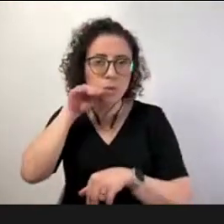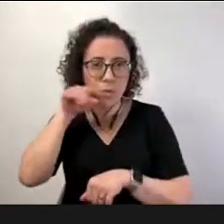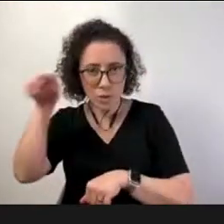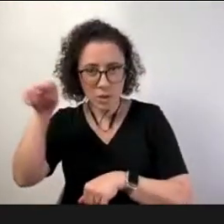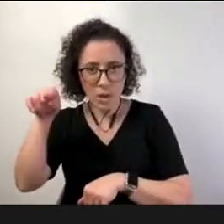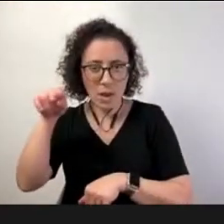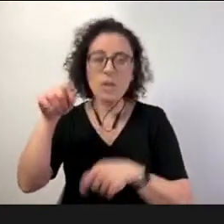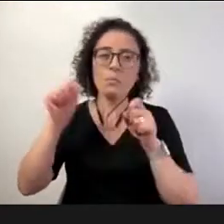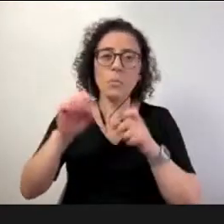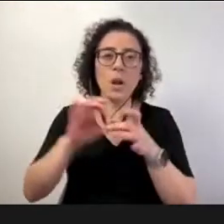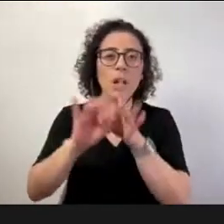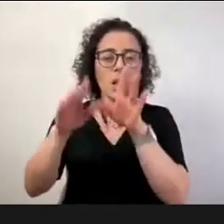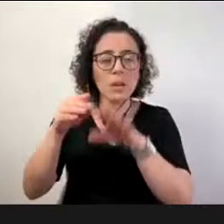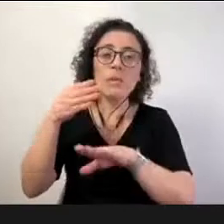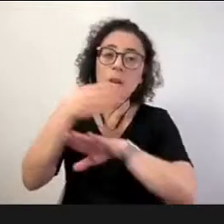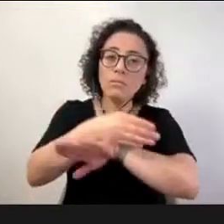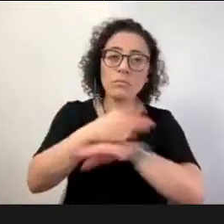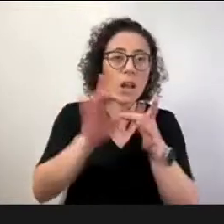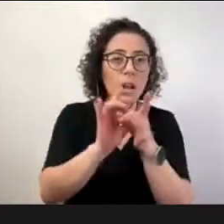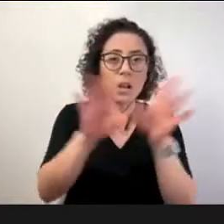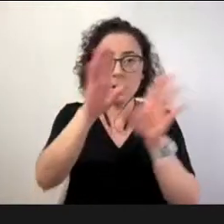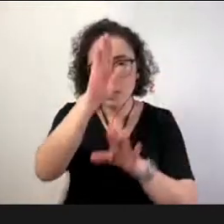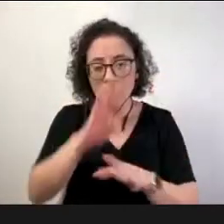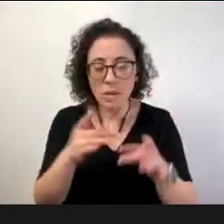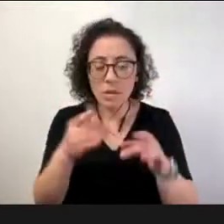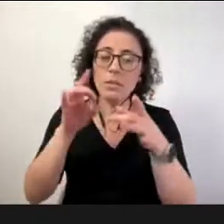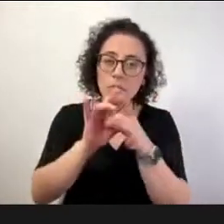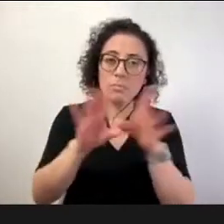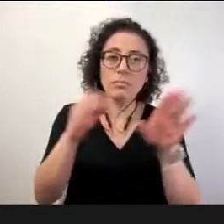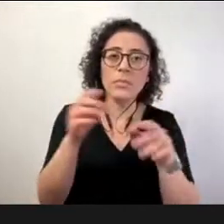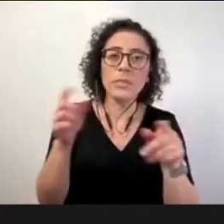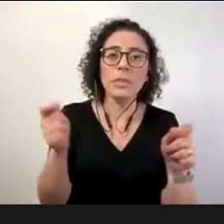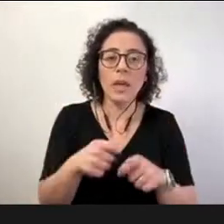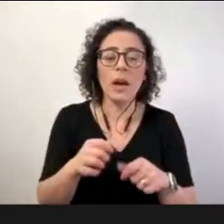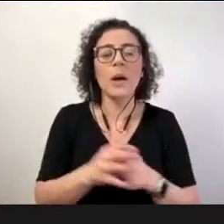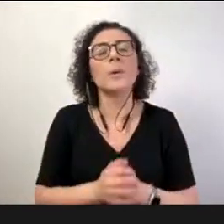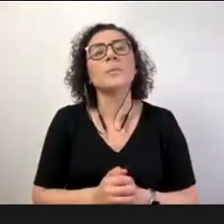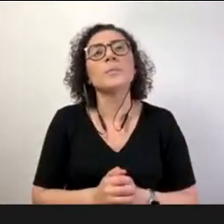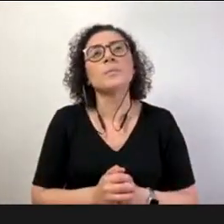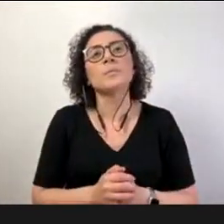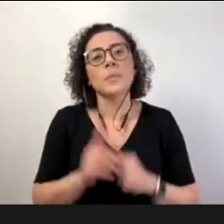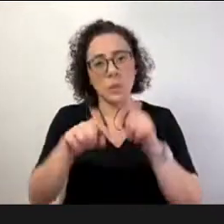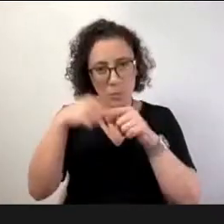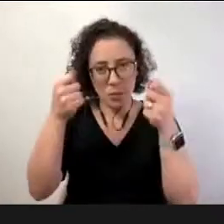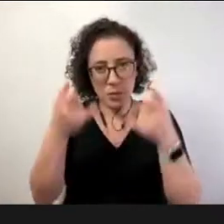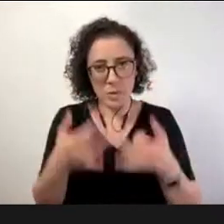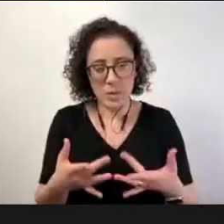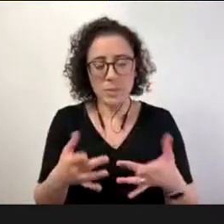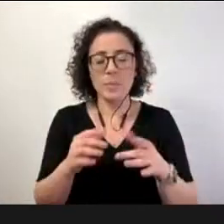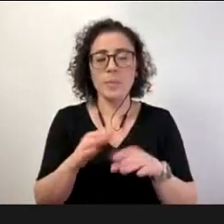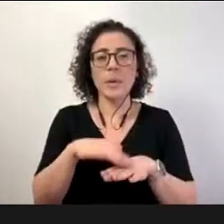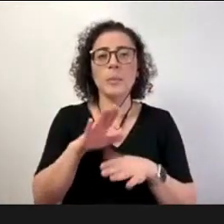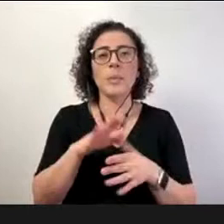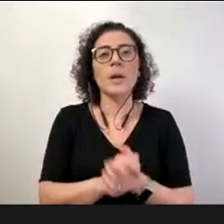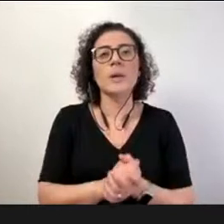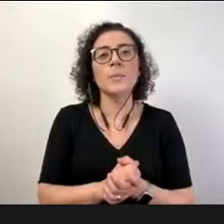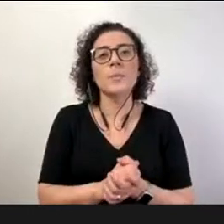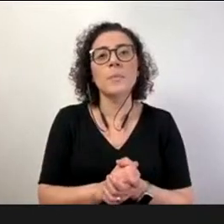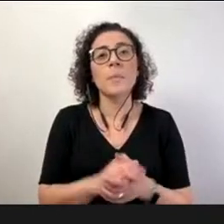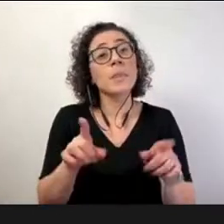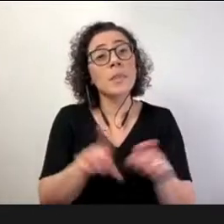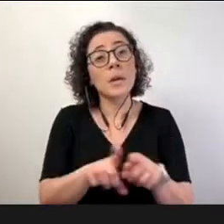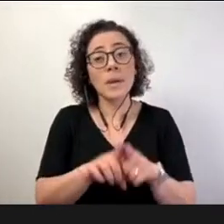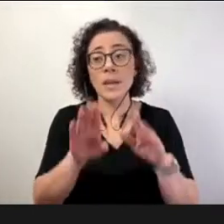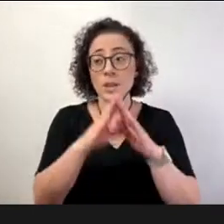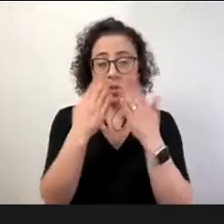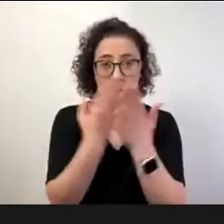atores educacionais então tenho esse nível que é institucional e daqui a pouco eu falo um pouquinho mais sobre eles eu tenho um nível que é de escola então